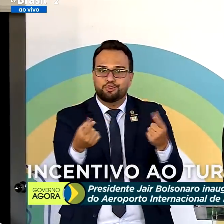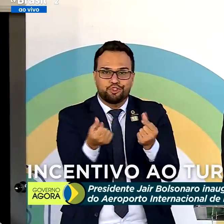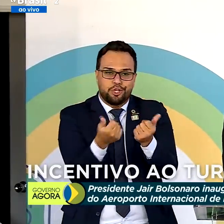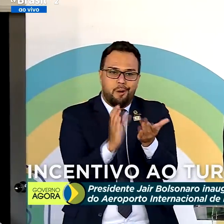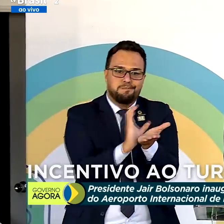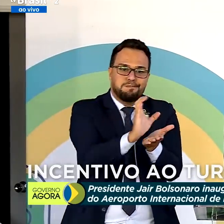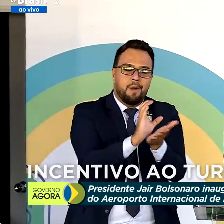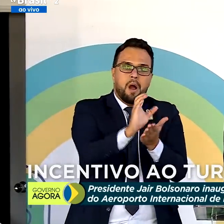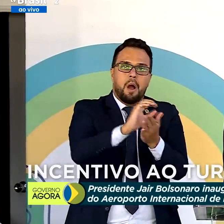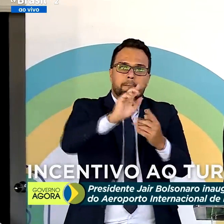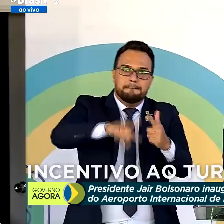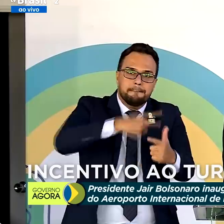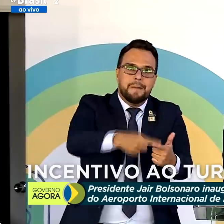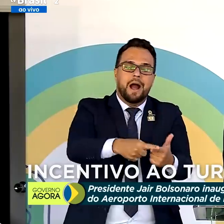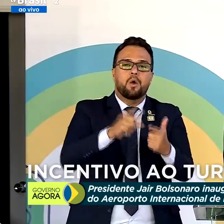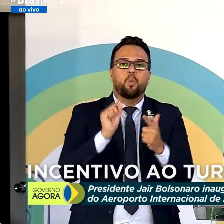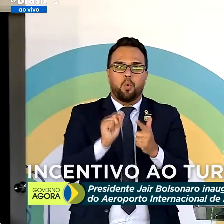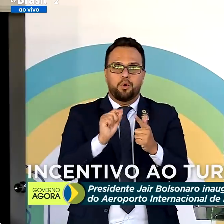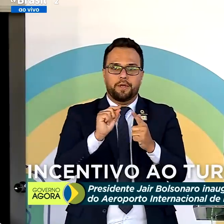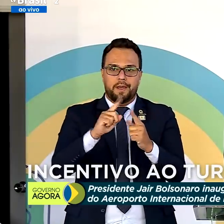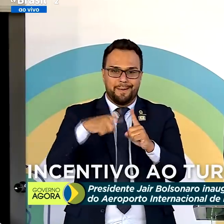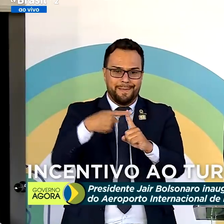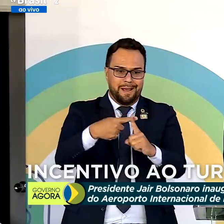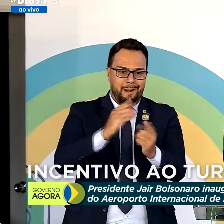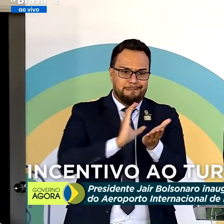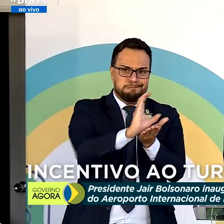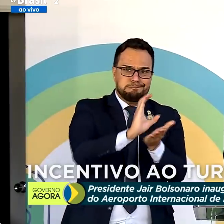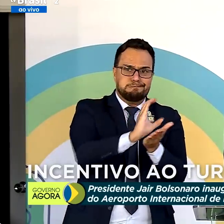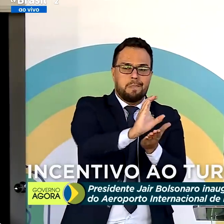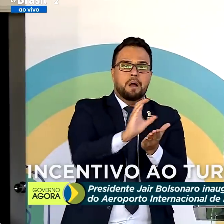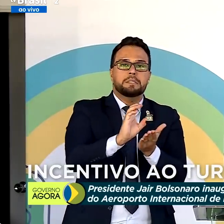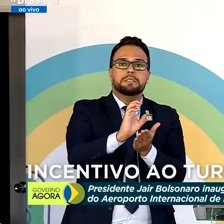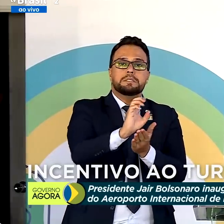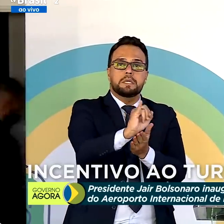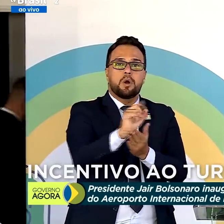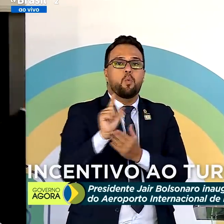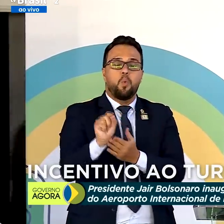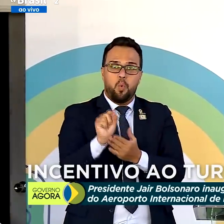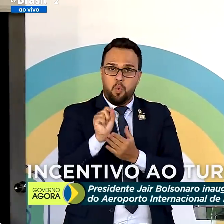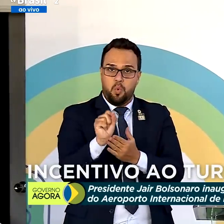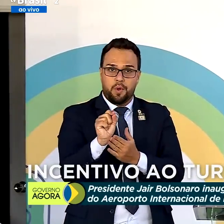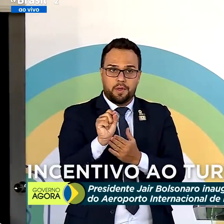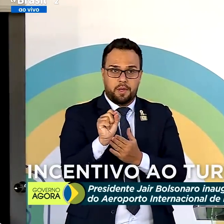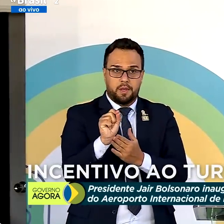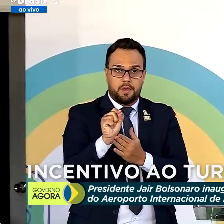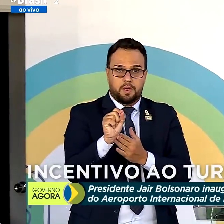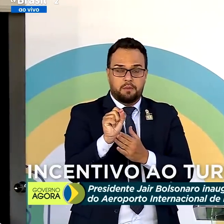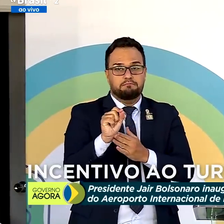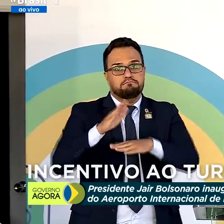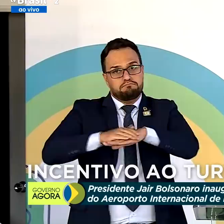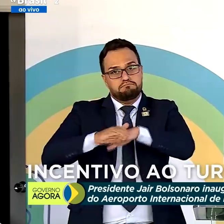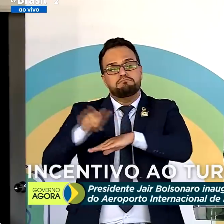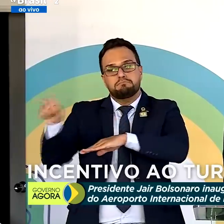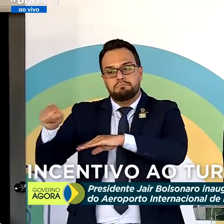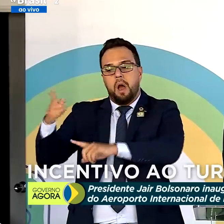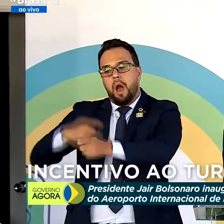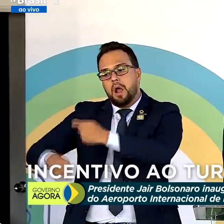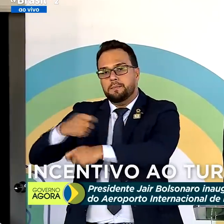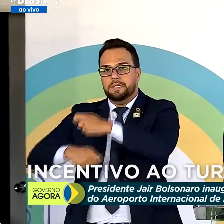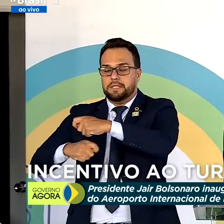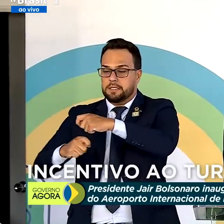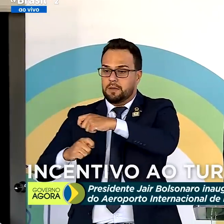investir mais pelo Brasil se nós não passarmos para esse serviço privado para a administração